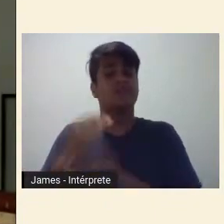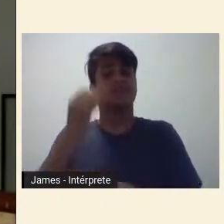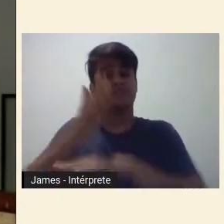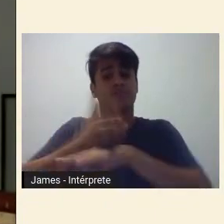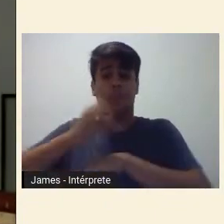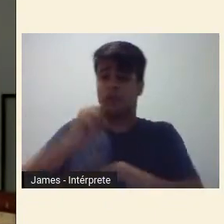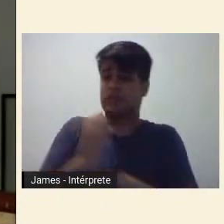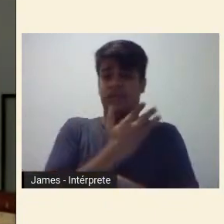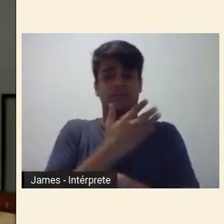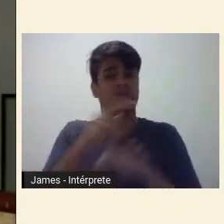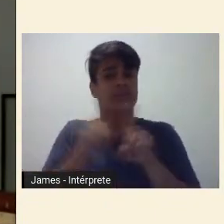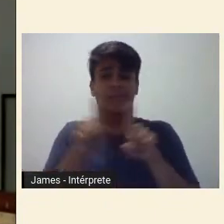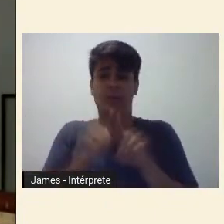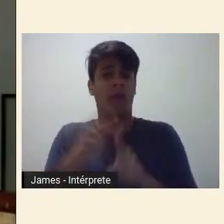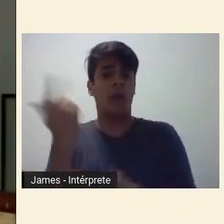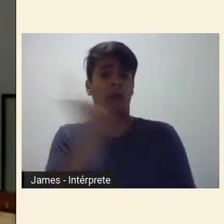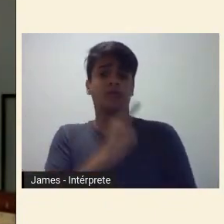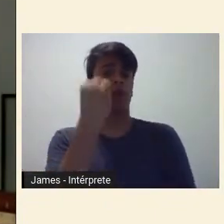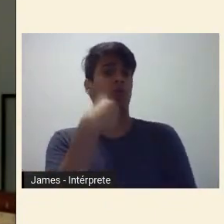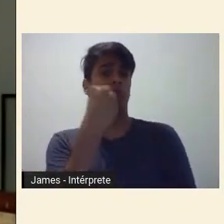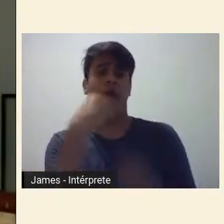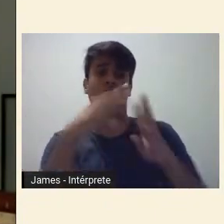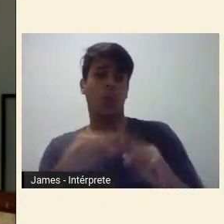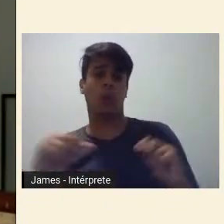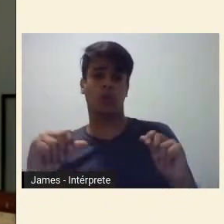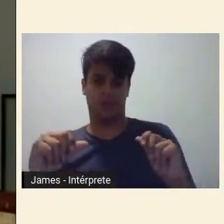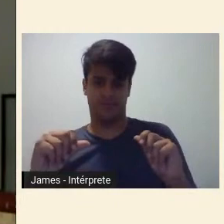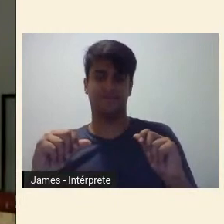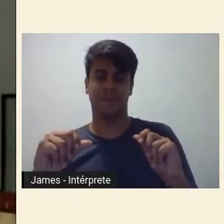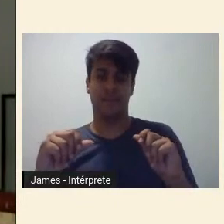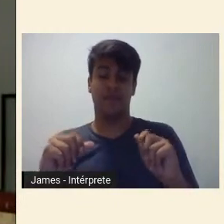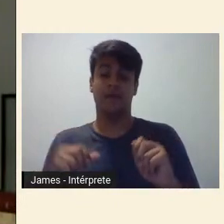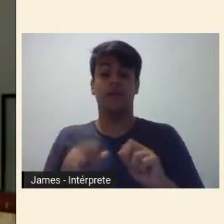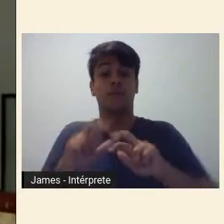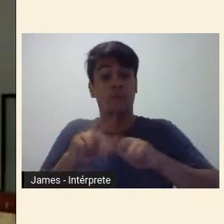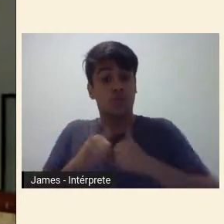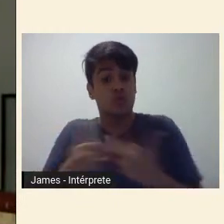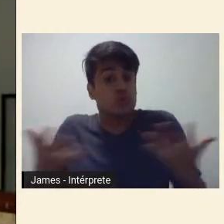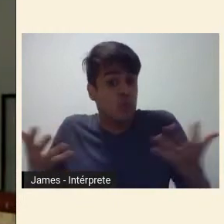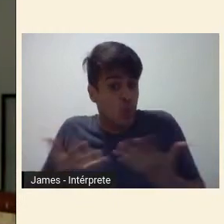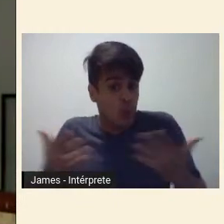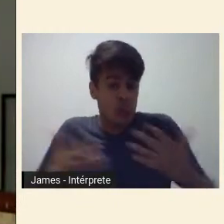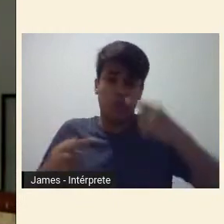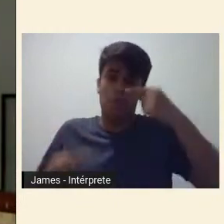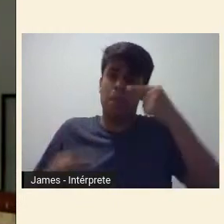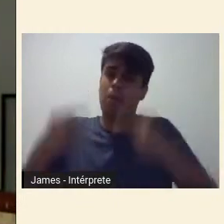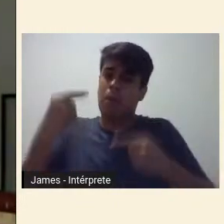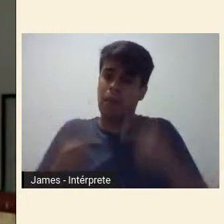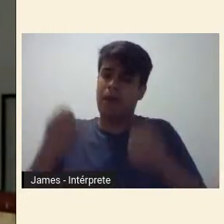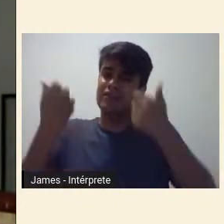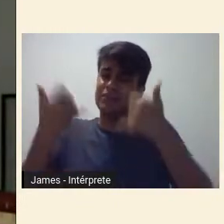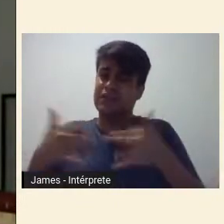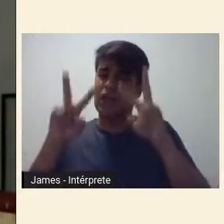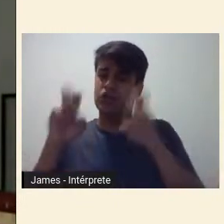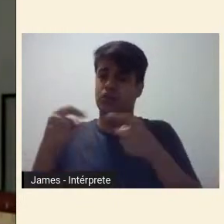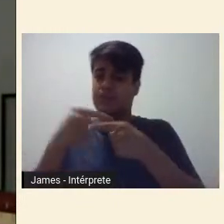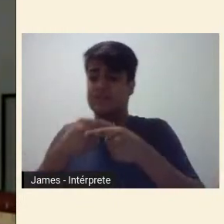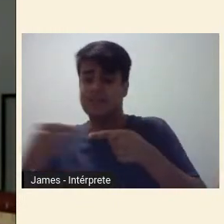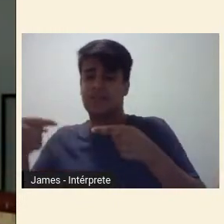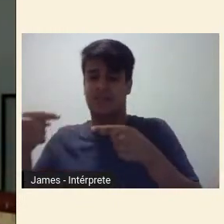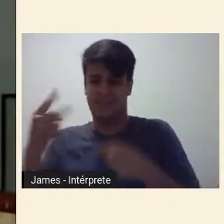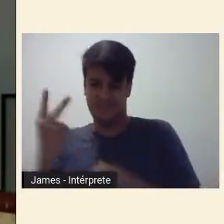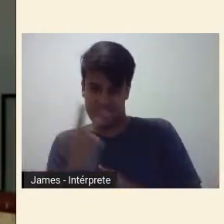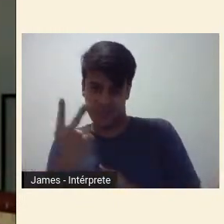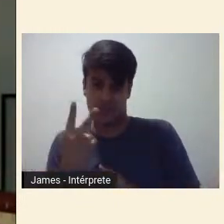que amarra a sua história em um gesto inaugural. Assim, só estamos aqui falando da semana por causa dos seus efeitos. Só nos